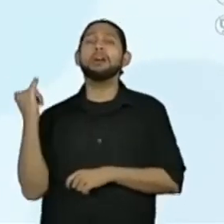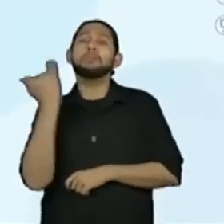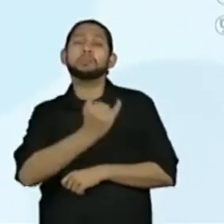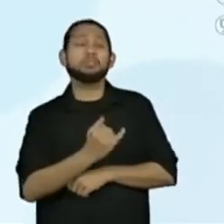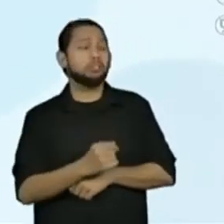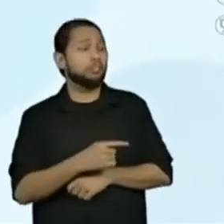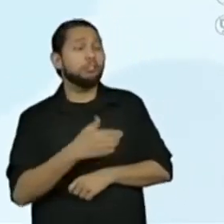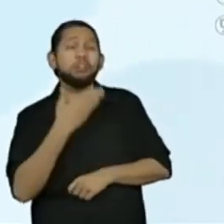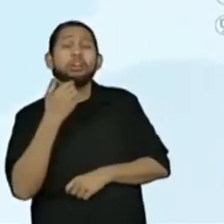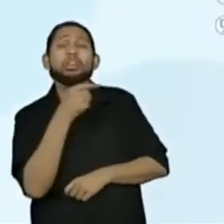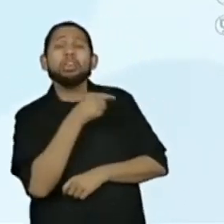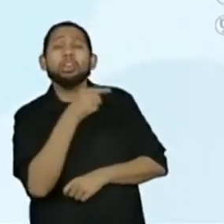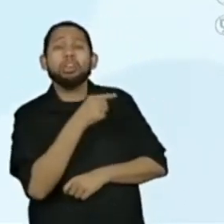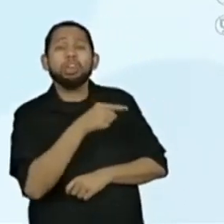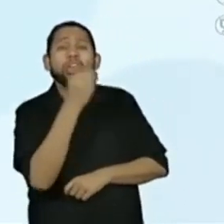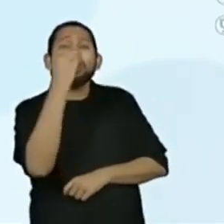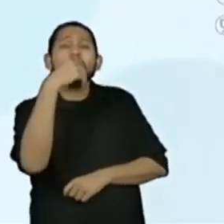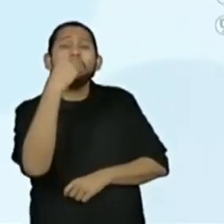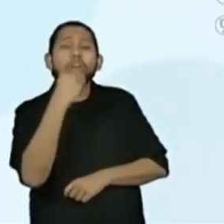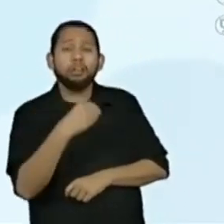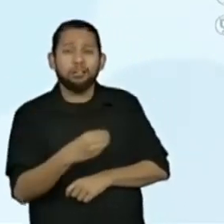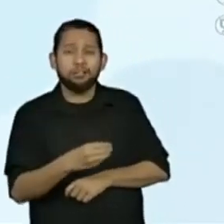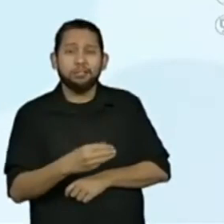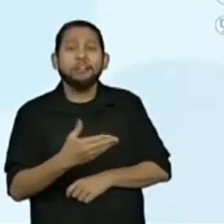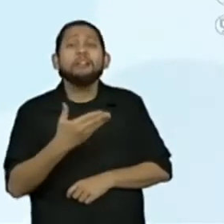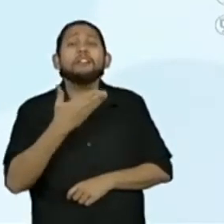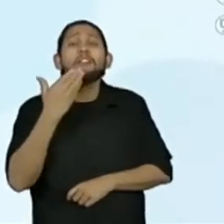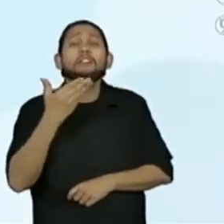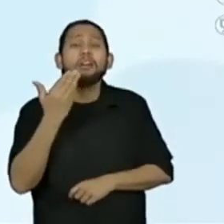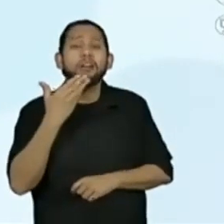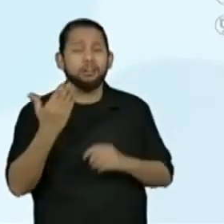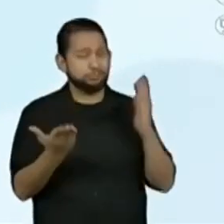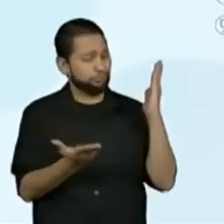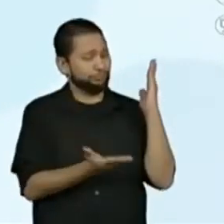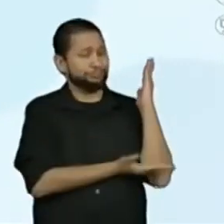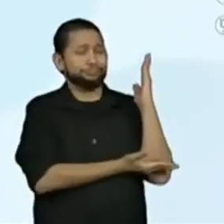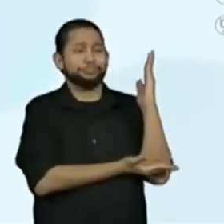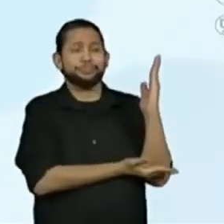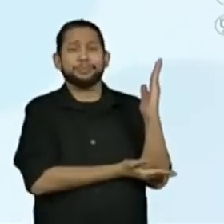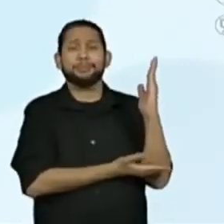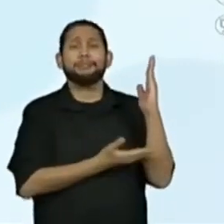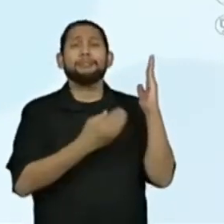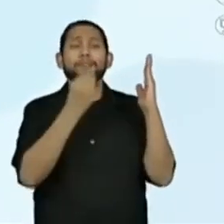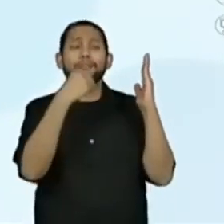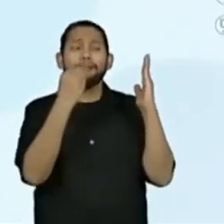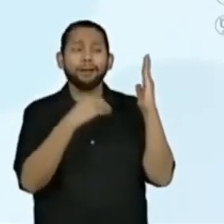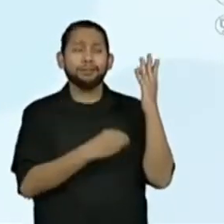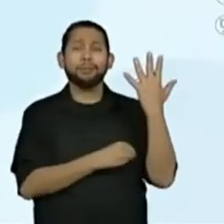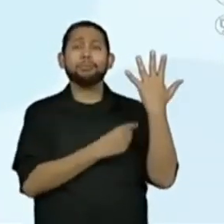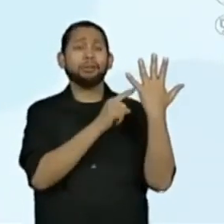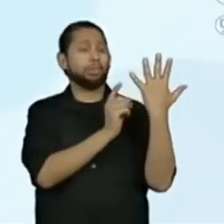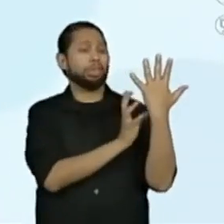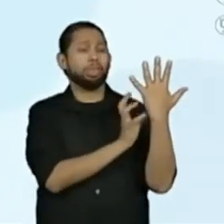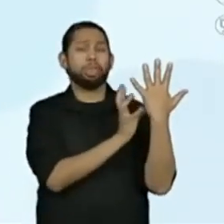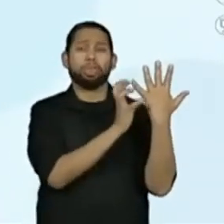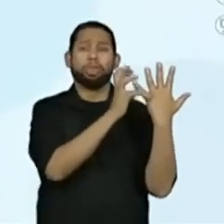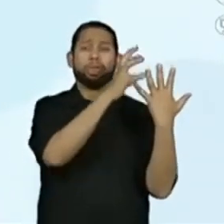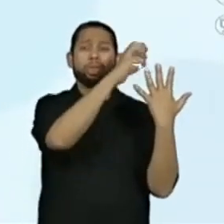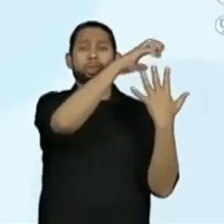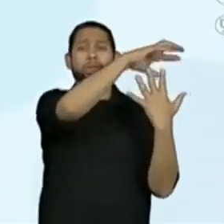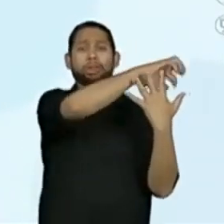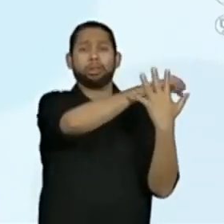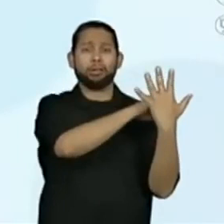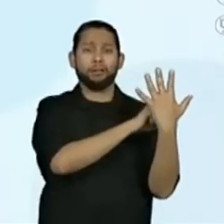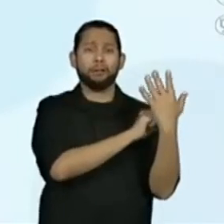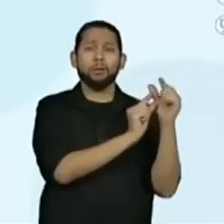o caule mais fácil, que seria a oliveira. Se elas talvez tivessem ficado quietinhas, não tivessem dado essa